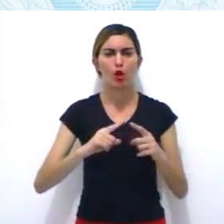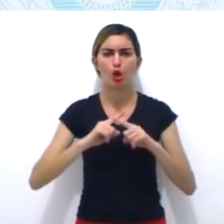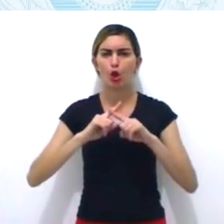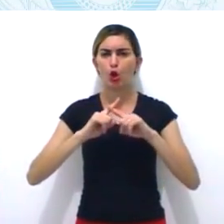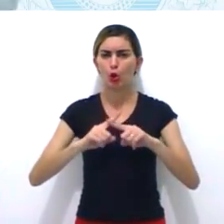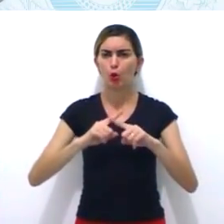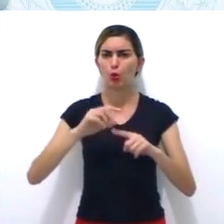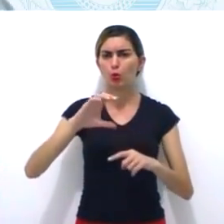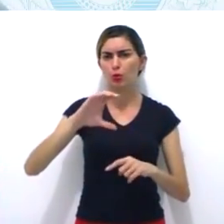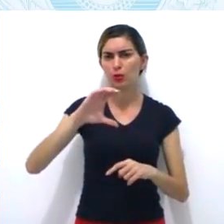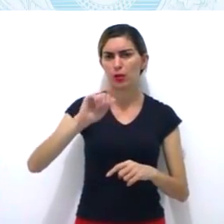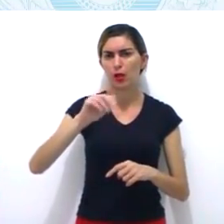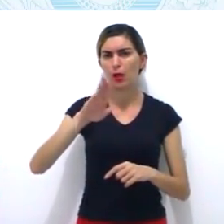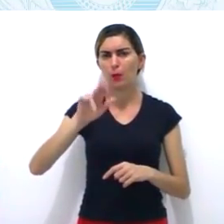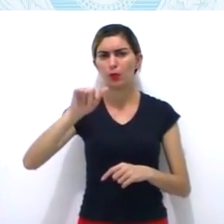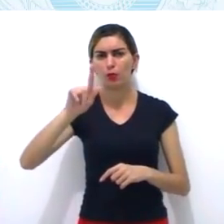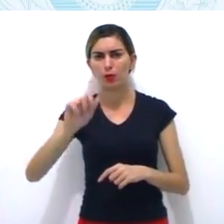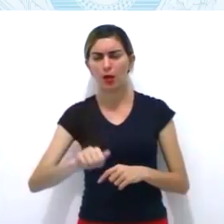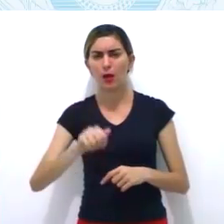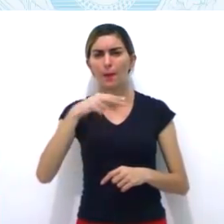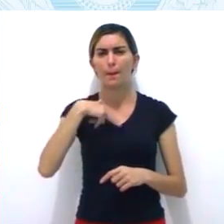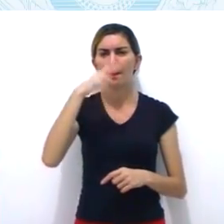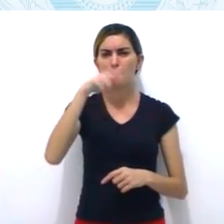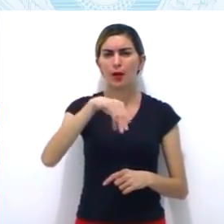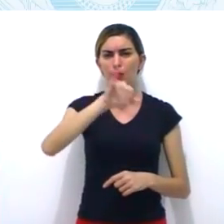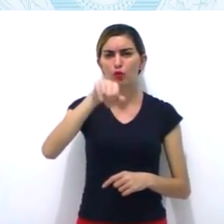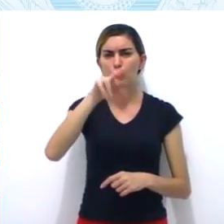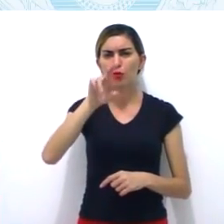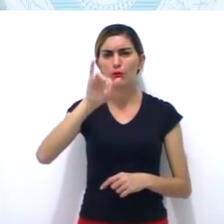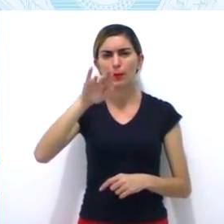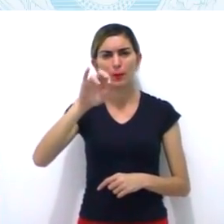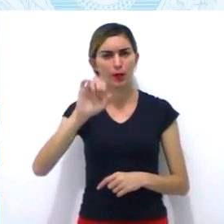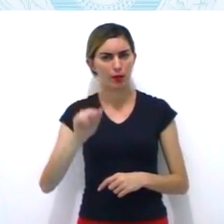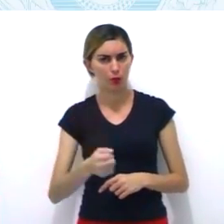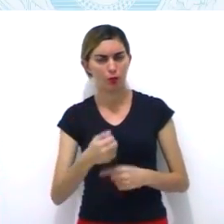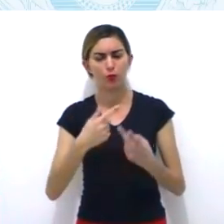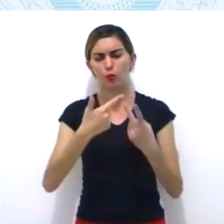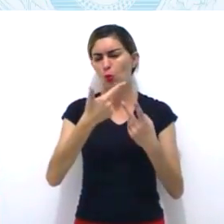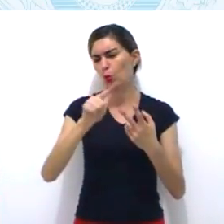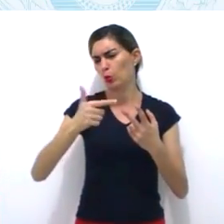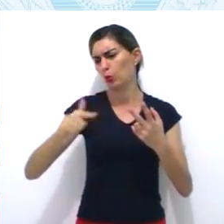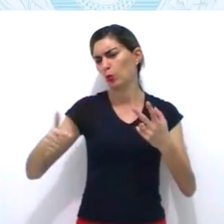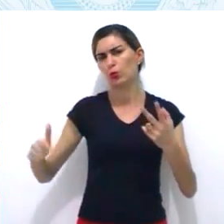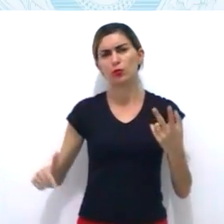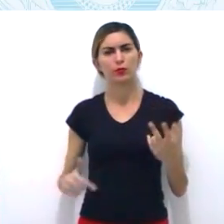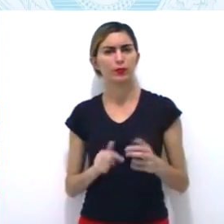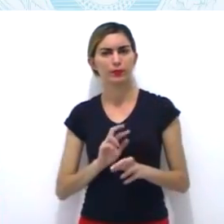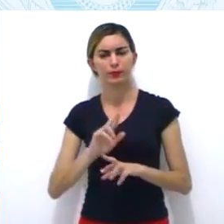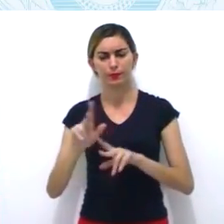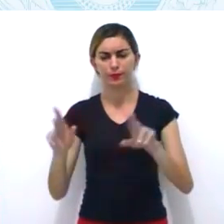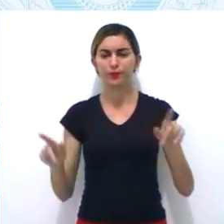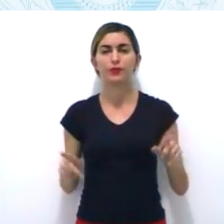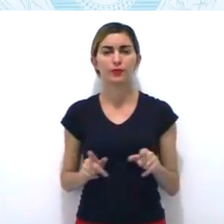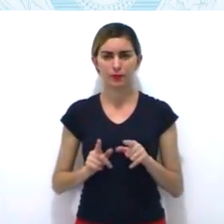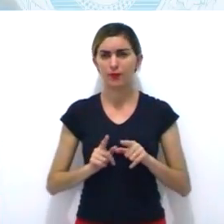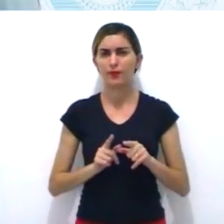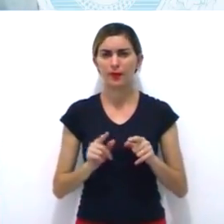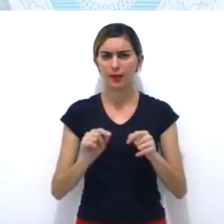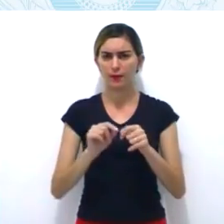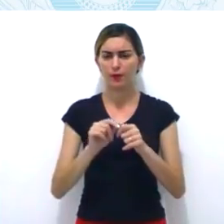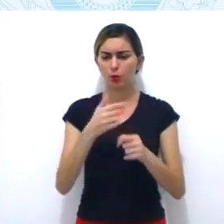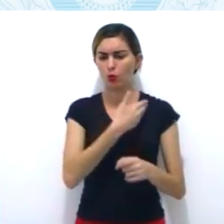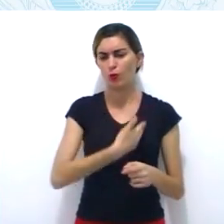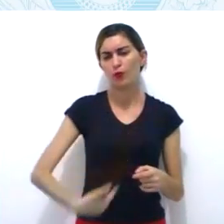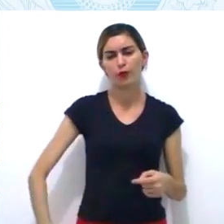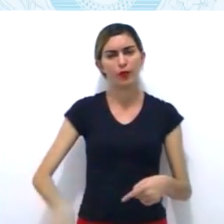principais medidas desse governo provisório. Proclamação da República, olha, na capitania de Pernambuco. Proclamaram a